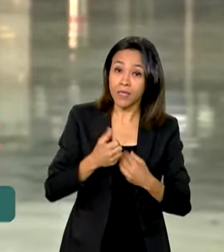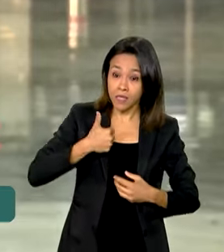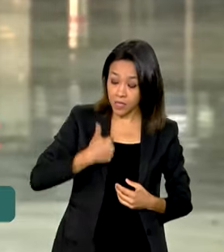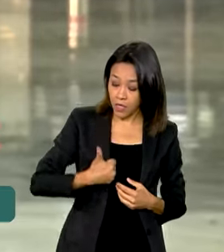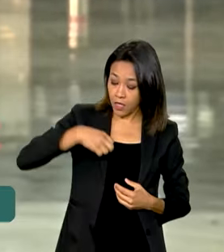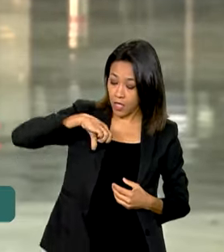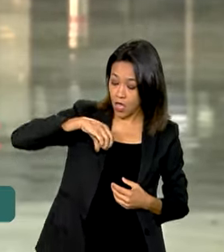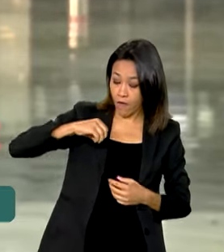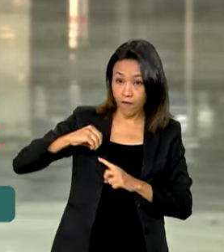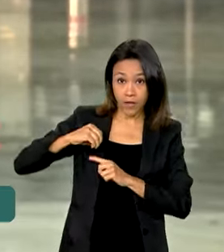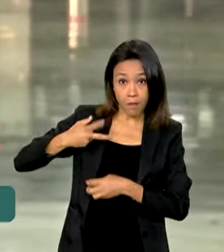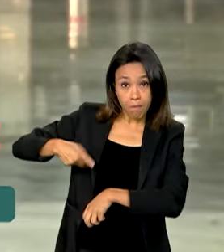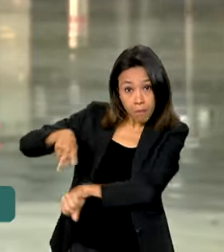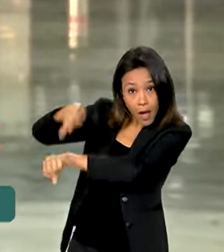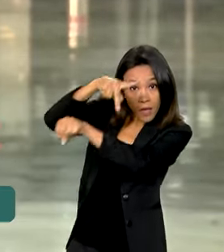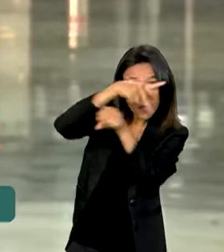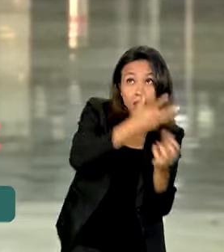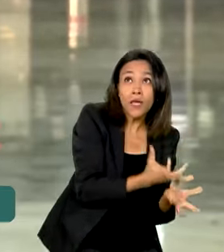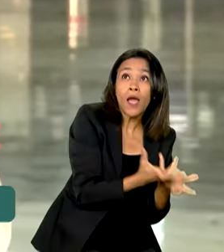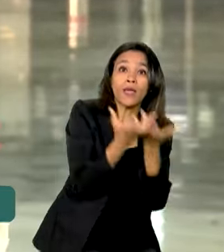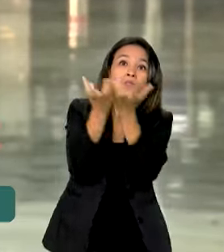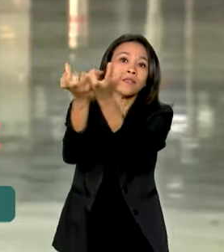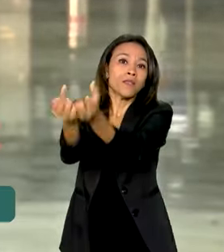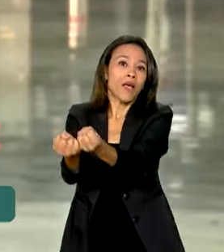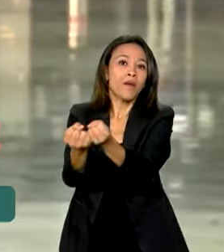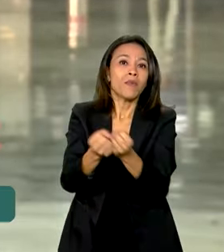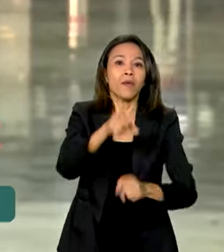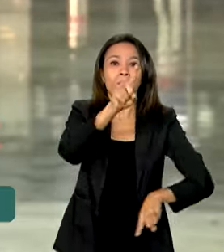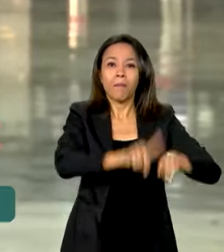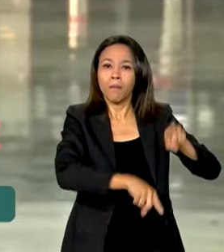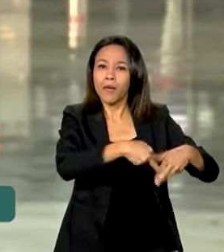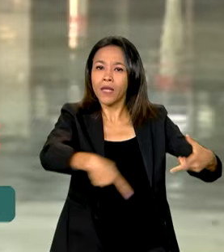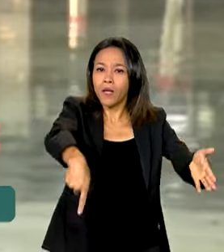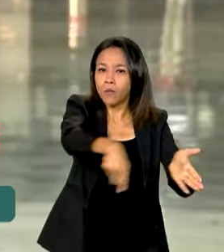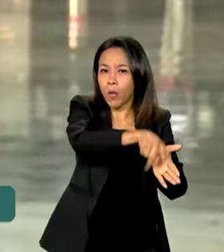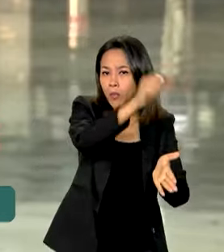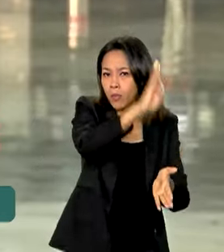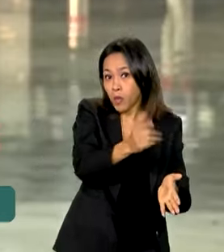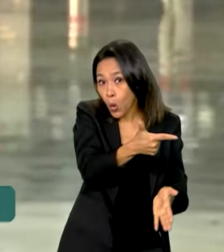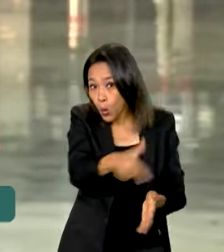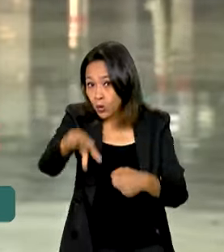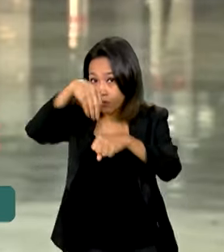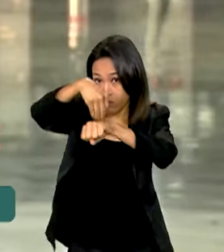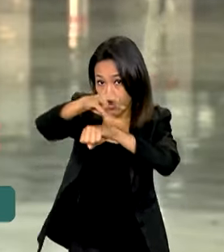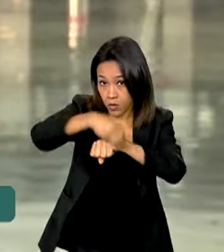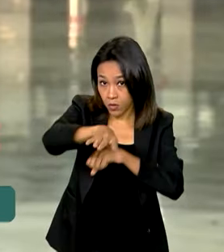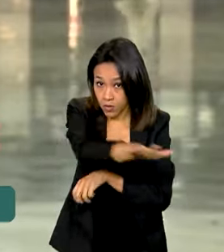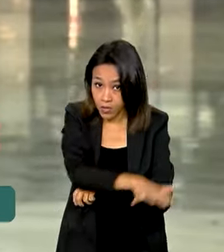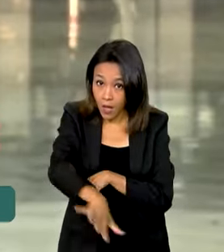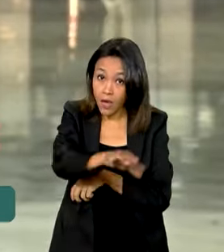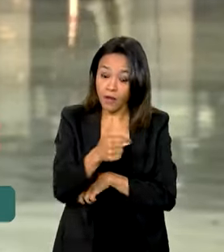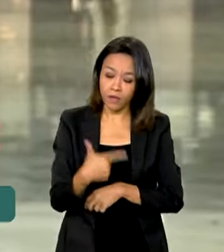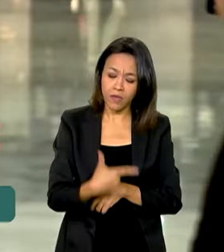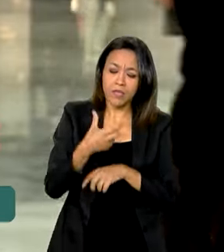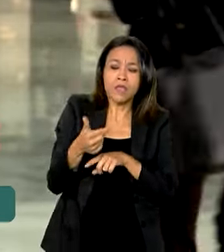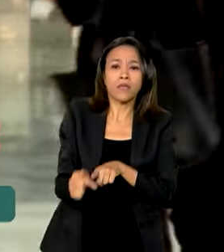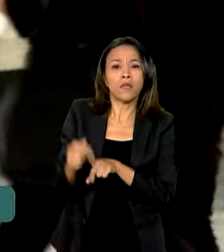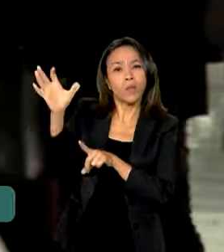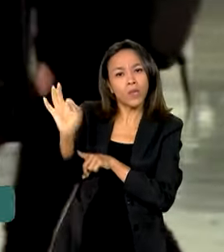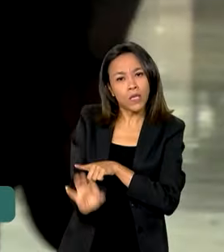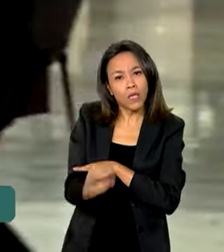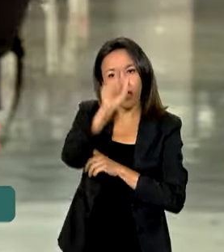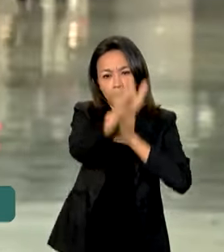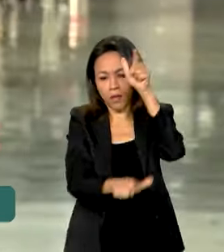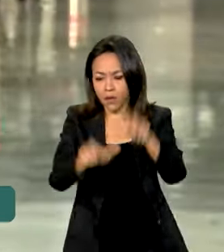países que recebem os produtos made in Brasil. Outro dado do setor é que 27% dos trabalhadores